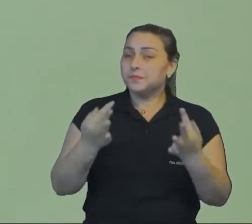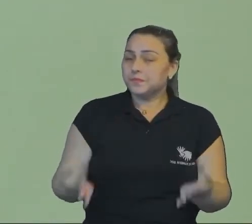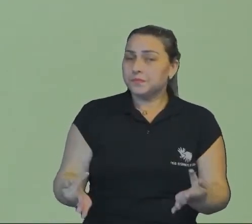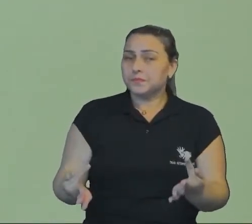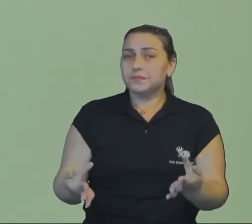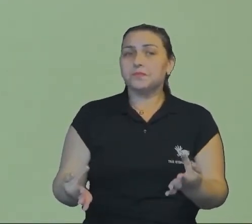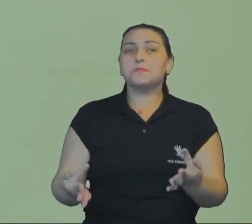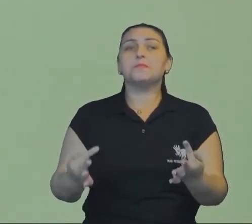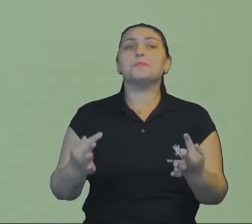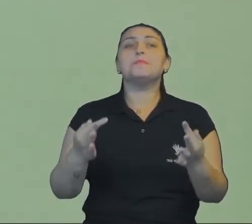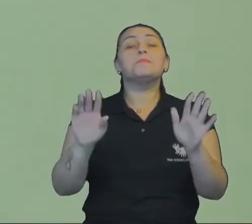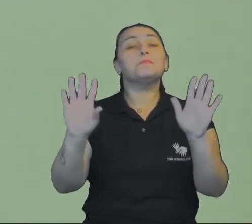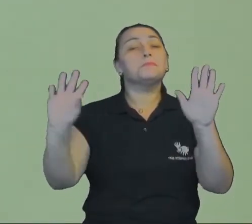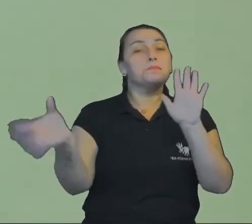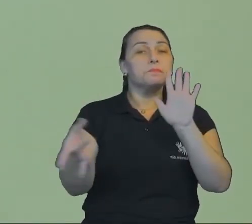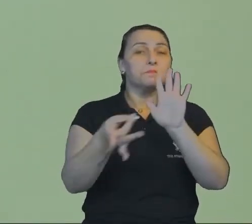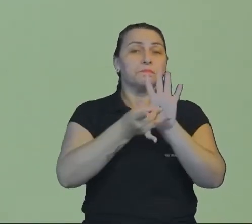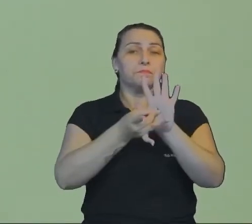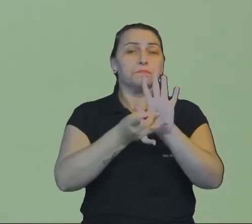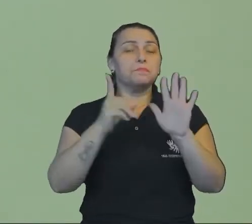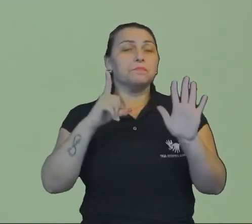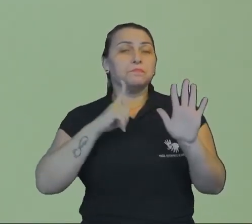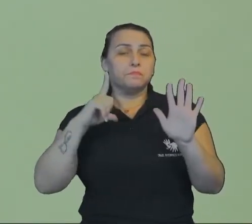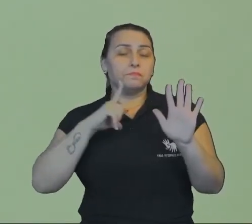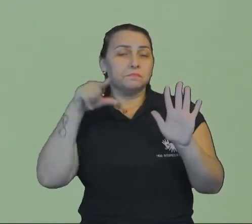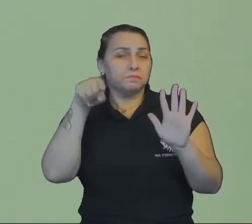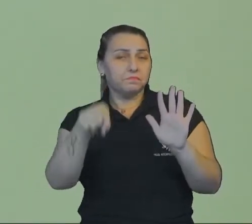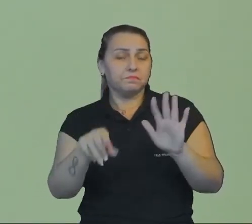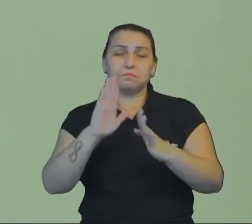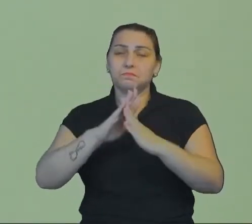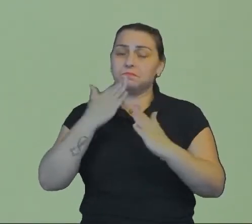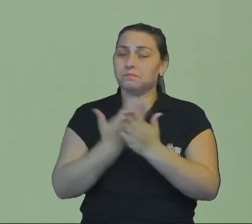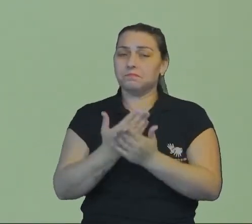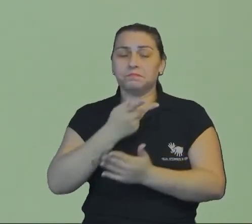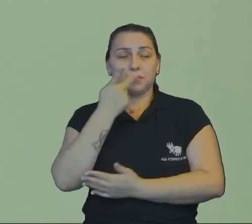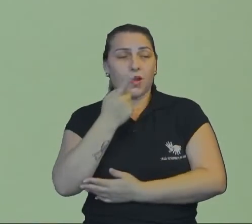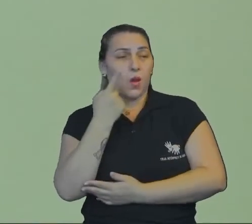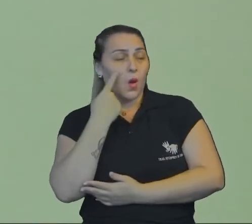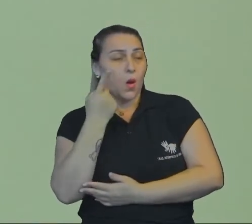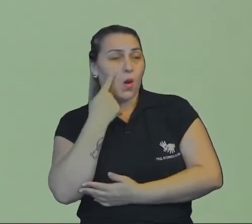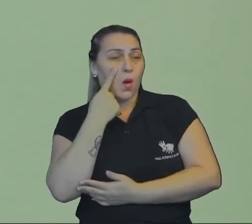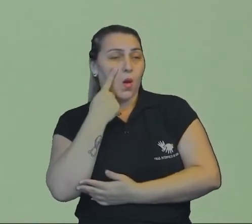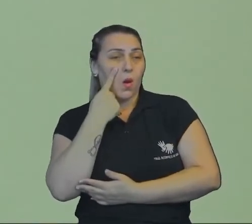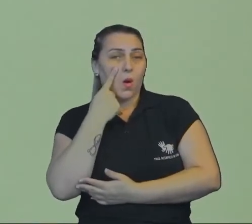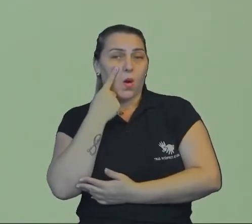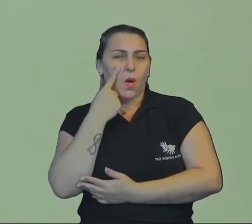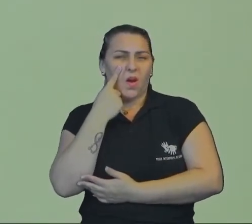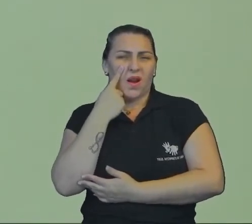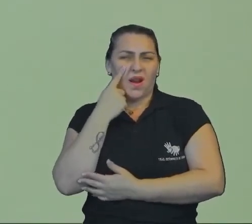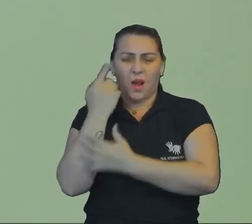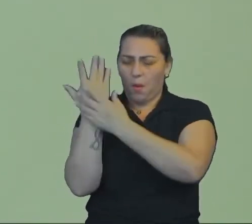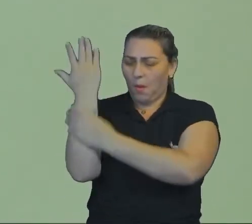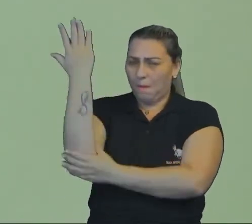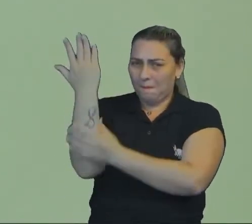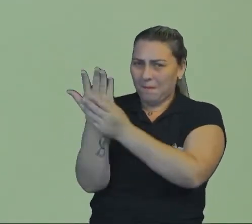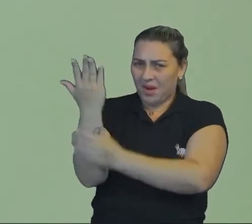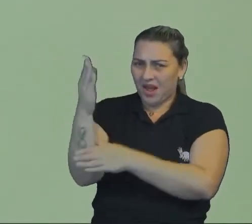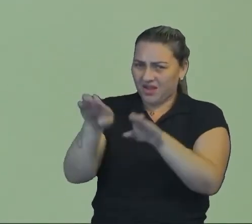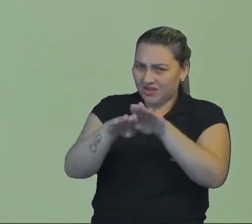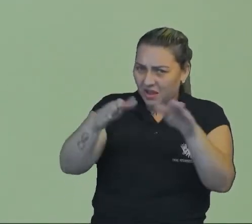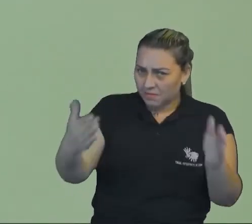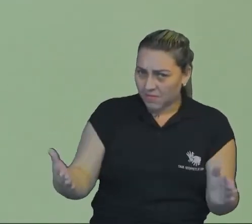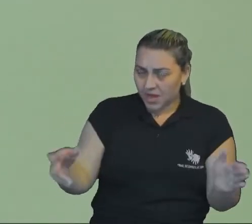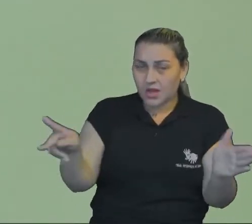personificação, que nós temos um exemplo claro, é quando você está na escola e você fala assim, olha, o braço da mesa. O braço é uma característica